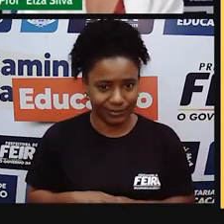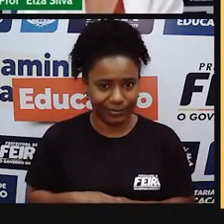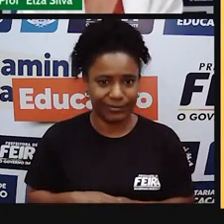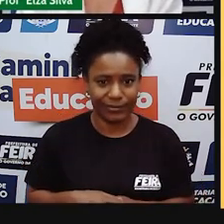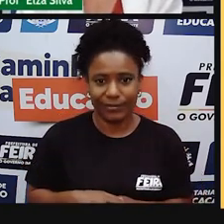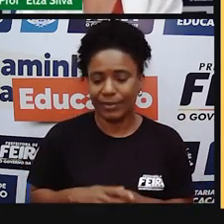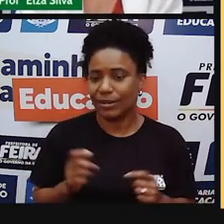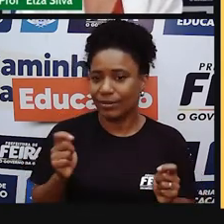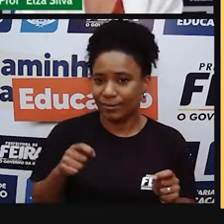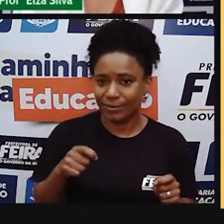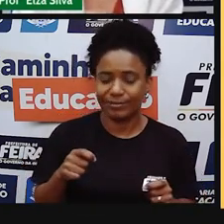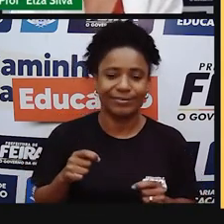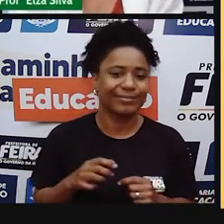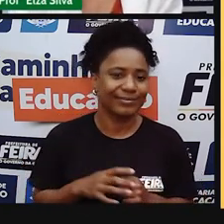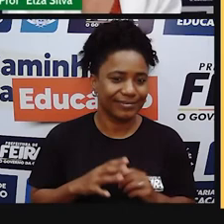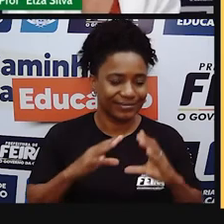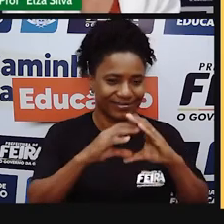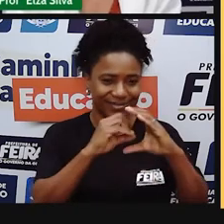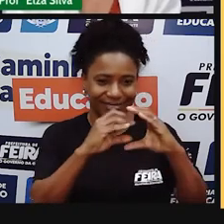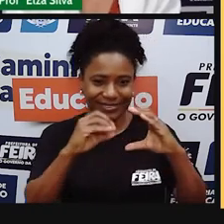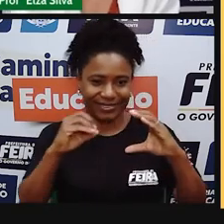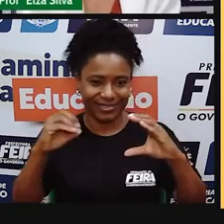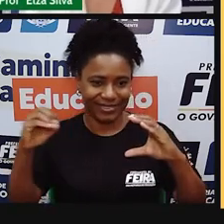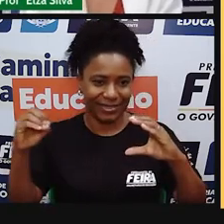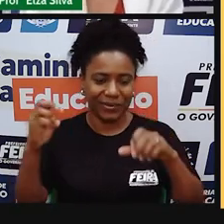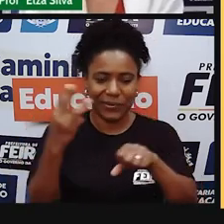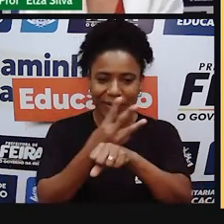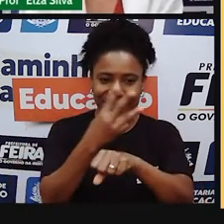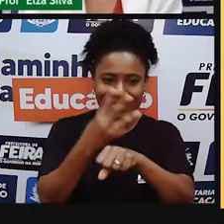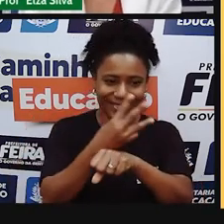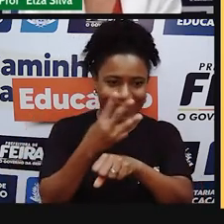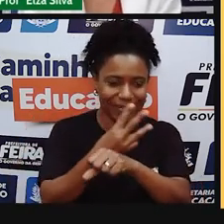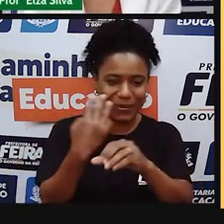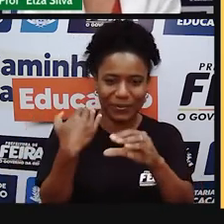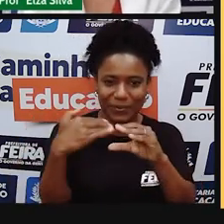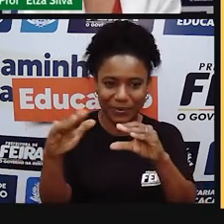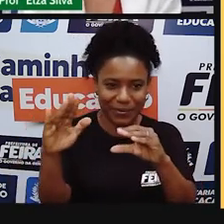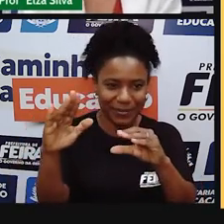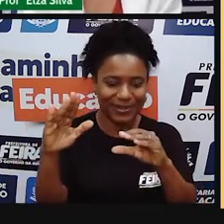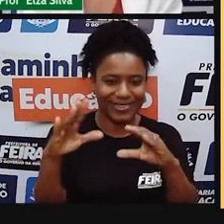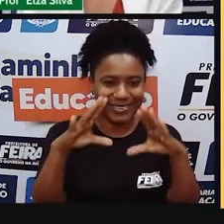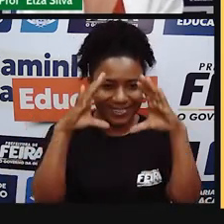Nós, por exemplo, utilizamos muito nas mensagens pelo WhatsApp, não é verdade?